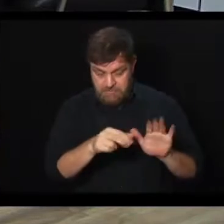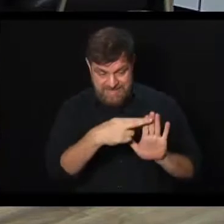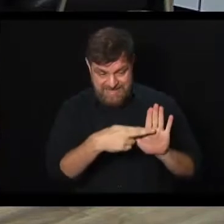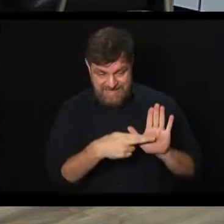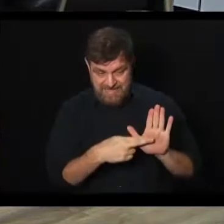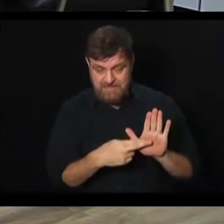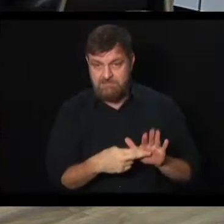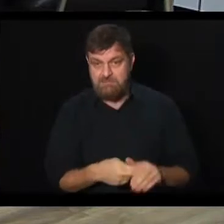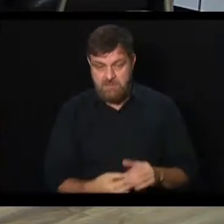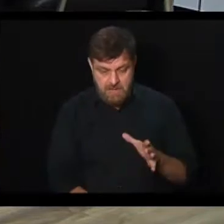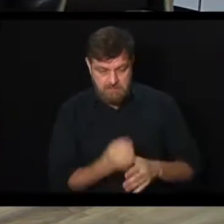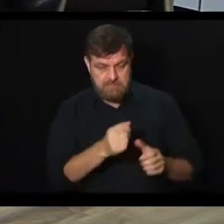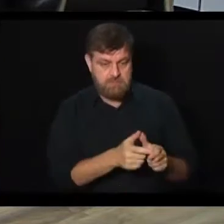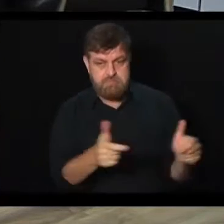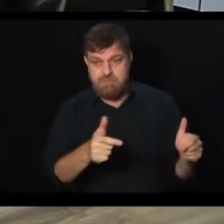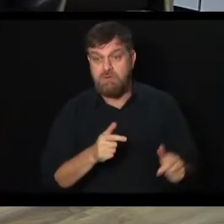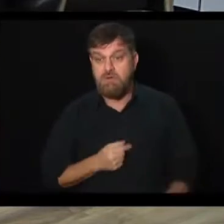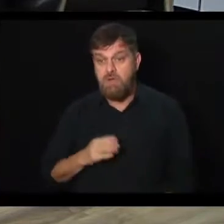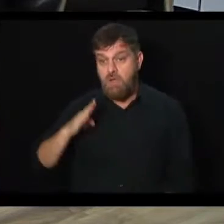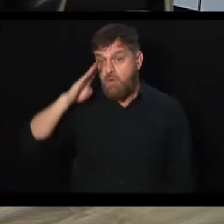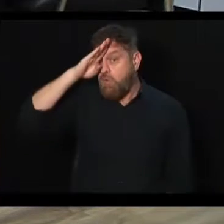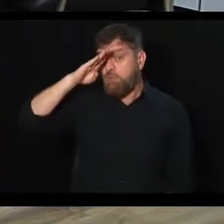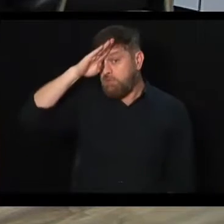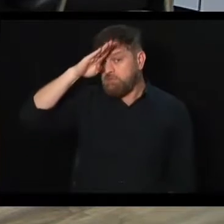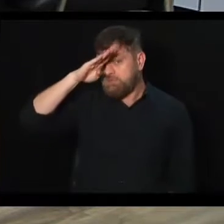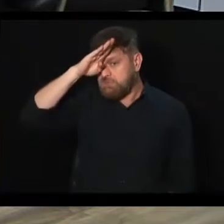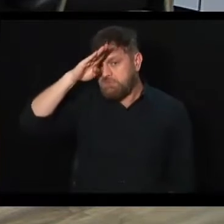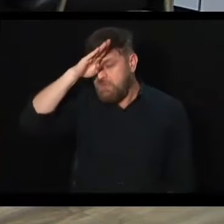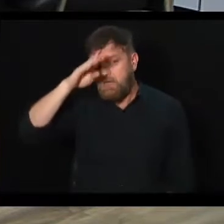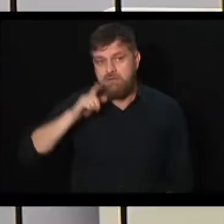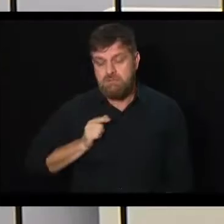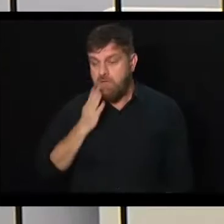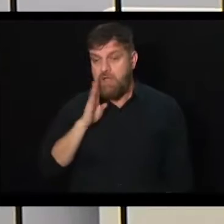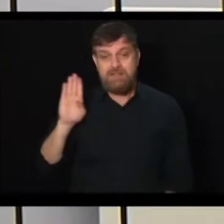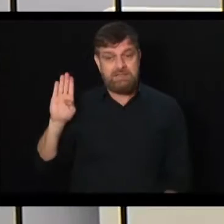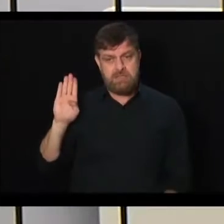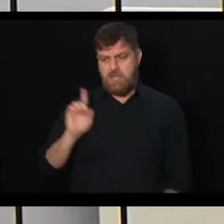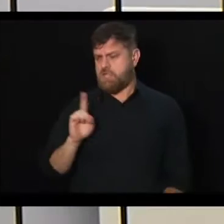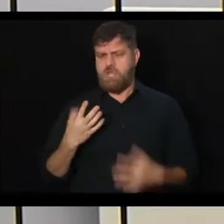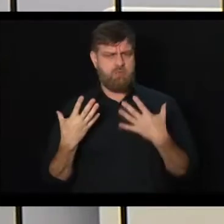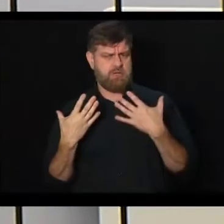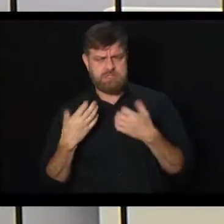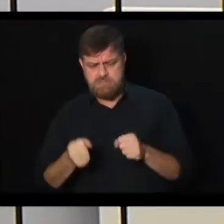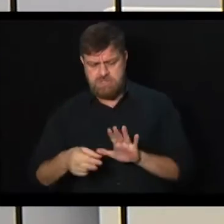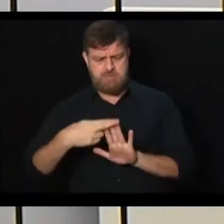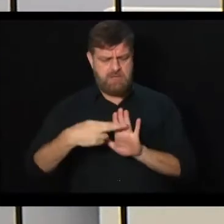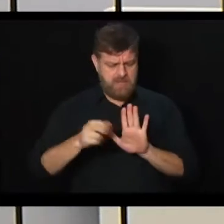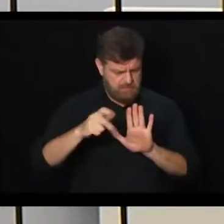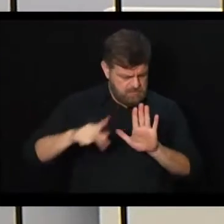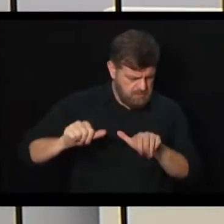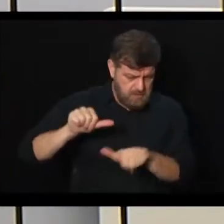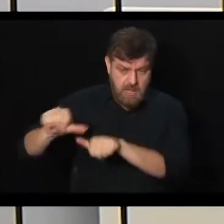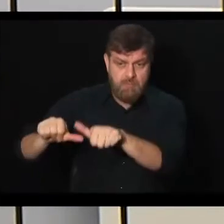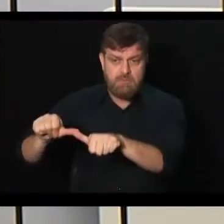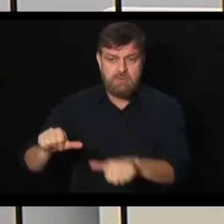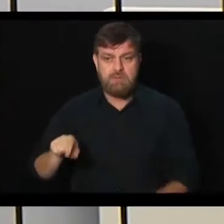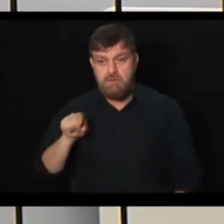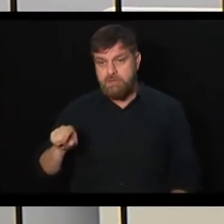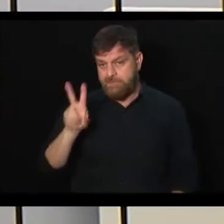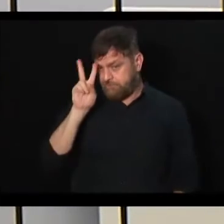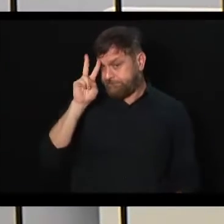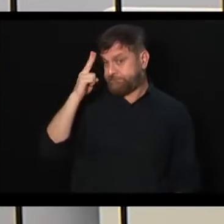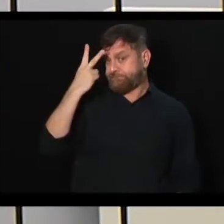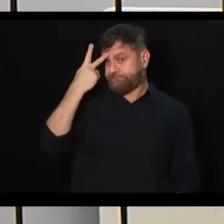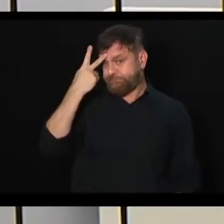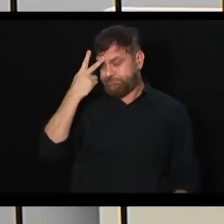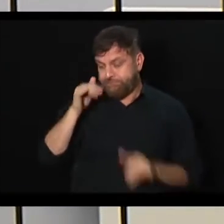Bolsonaro, que era contra, inclusive, quando o candidato se dizia contra a reforma da previdência, tem